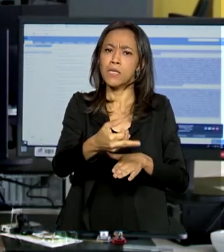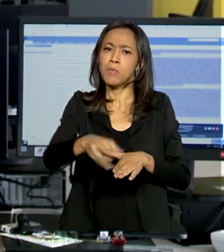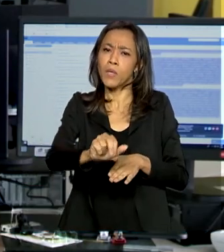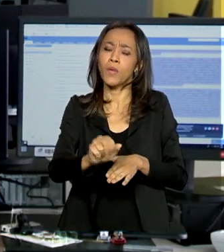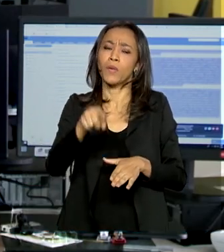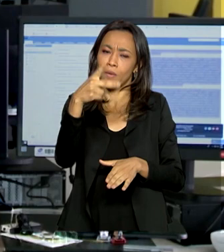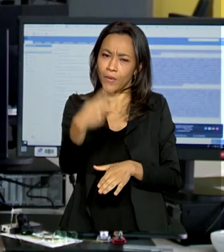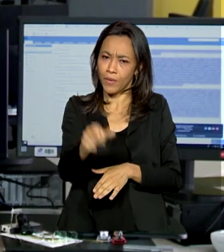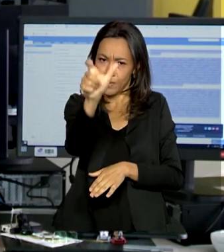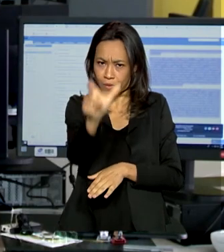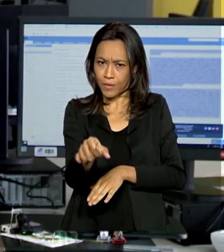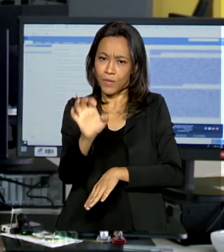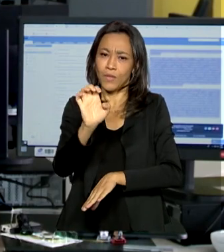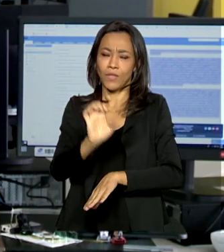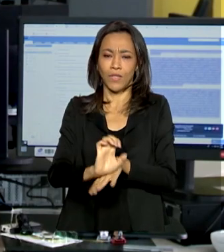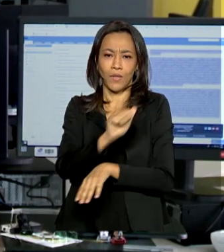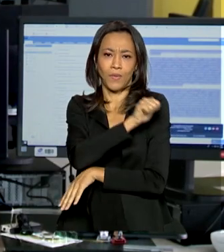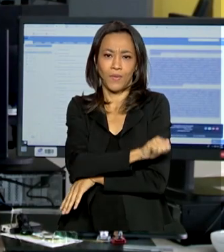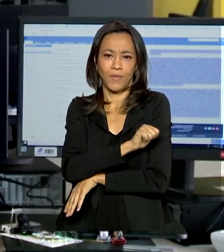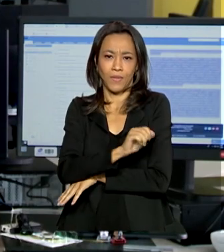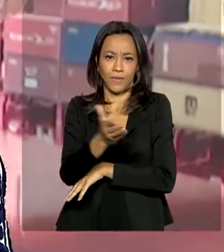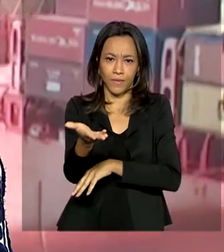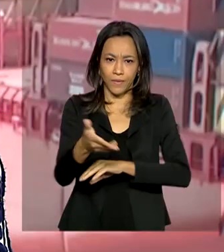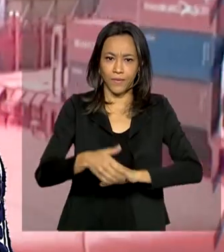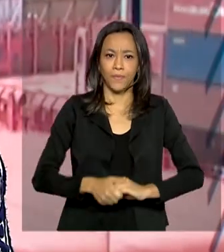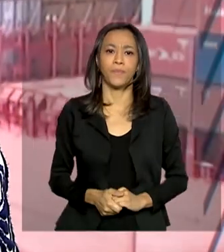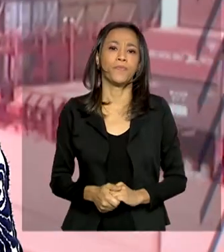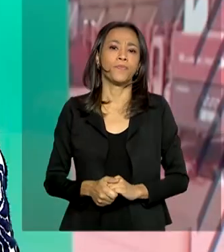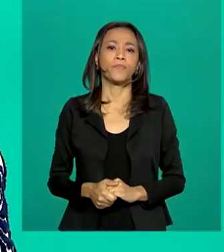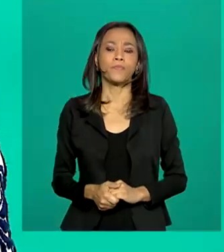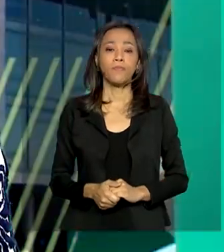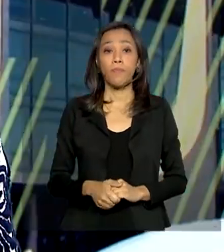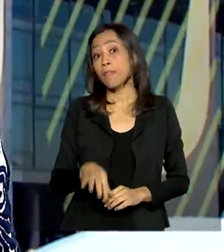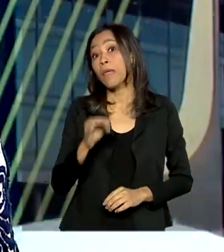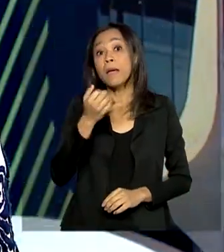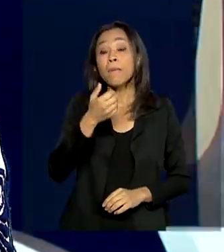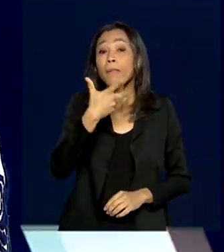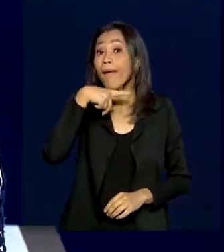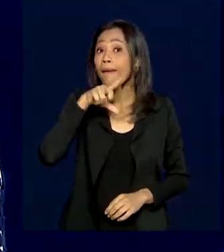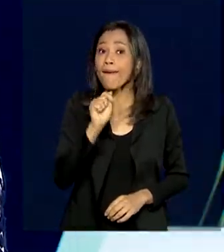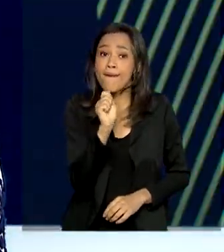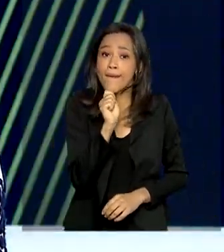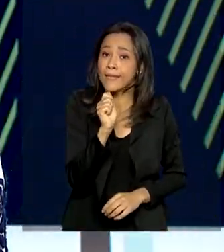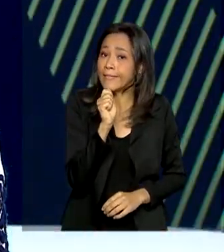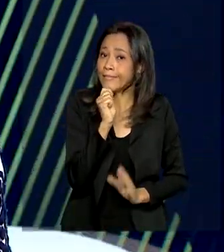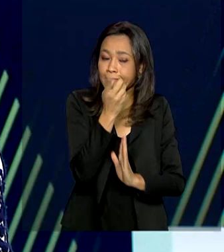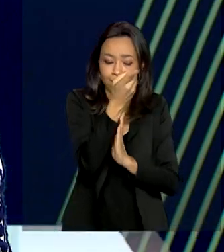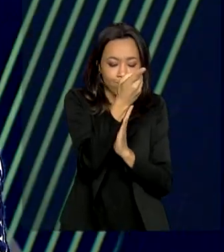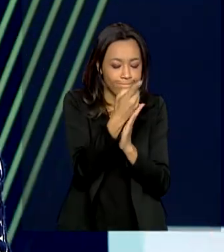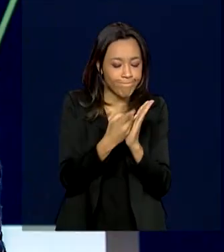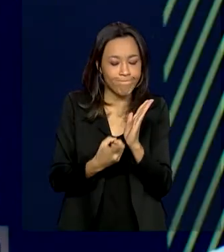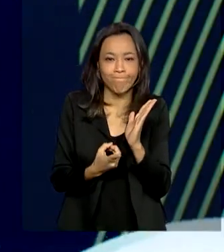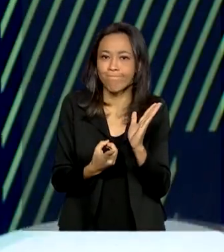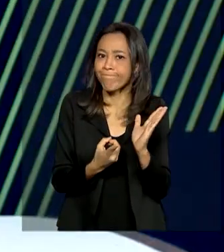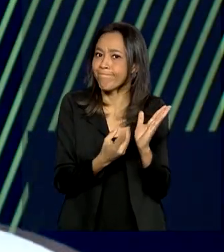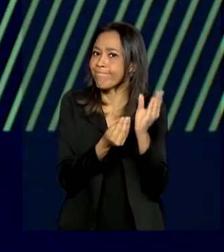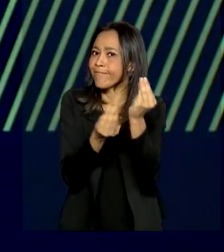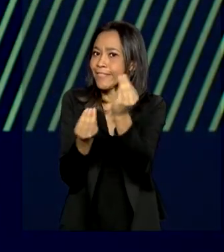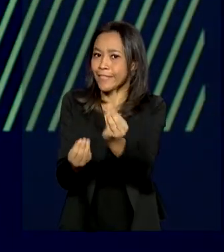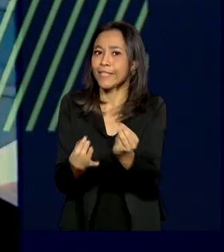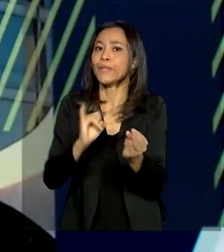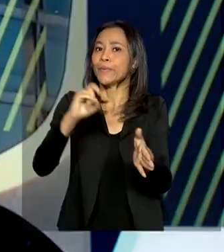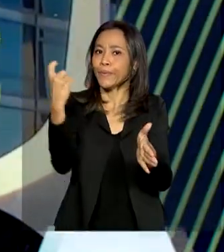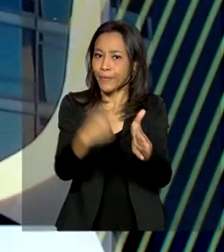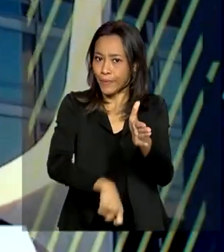de Janeiro, Cláudia Boiunga, para o governo Agora. E para quem ainda não declarou imposto de renda, fico alerta.